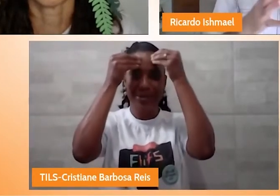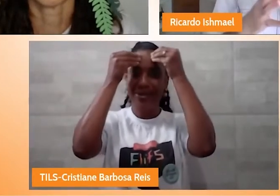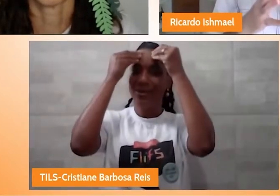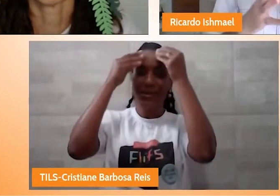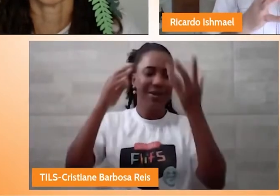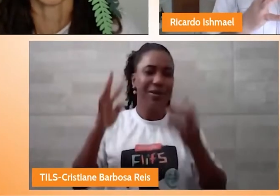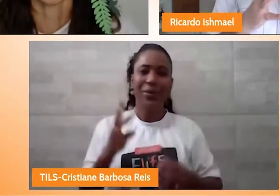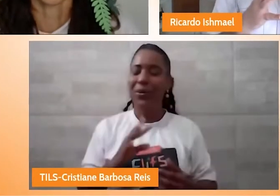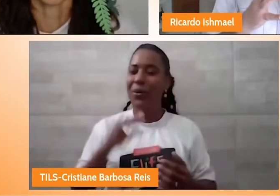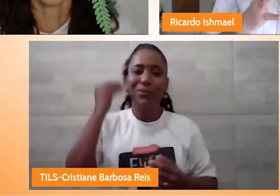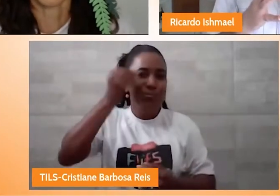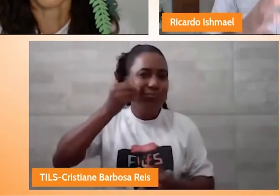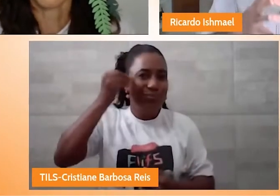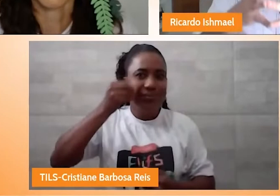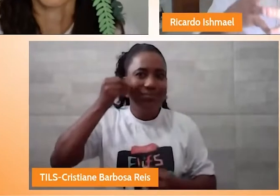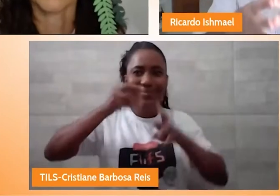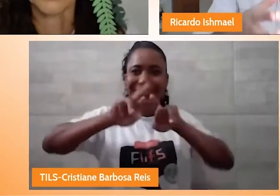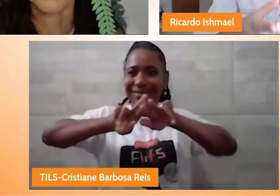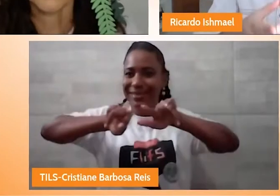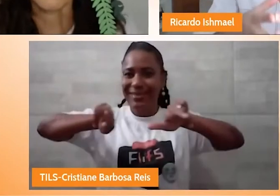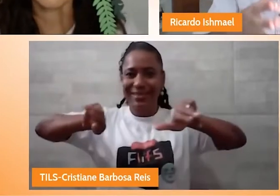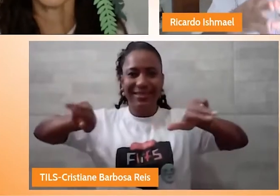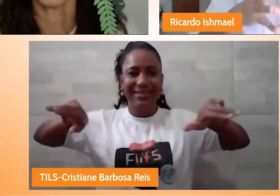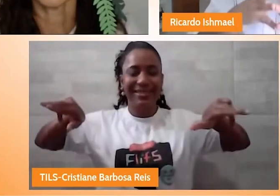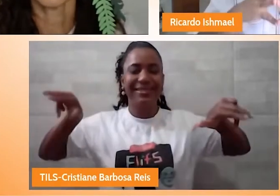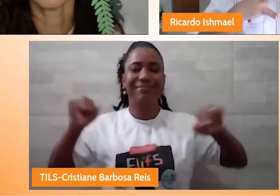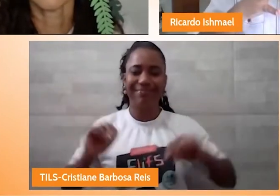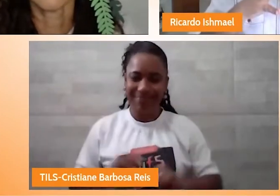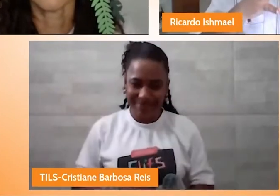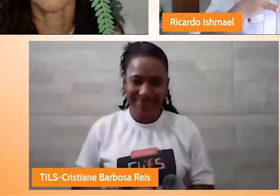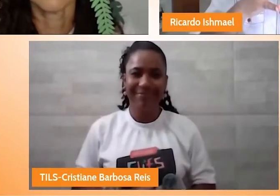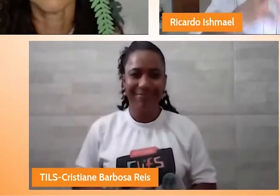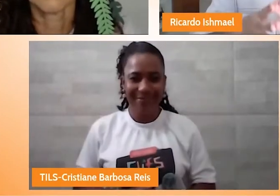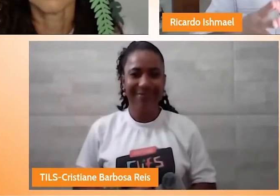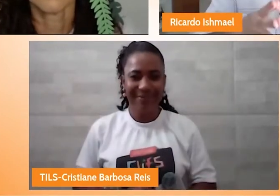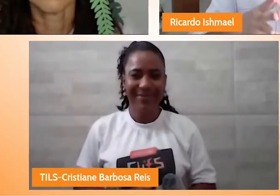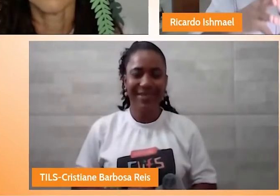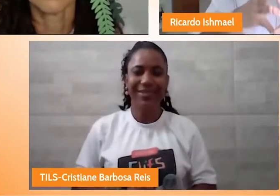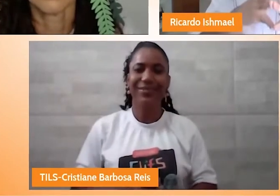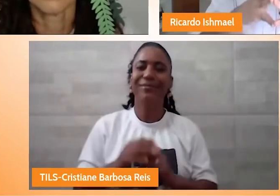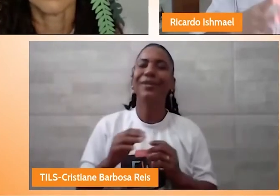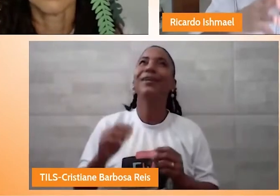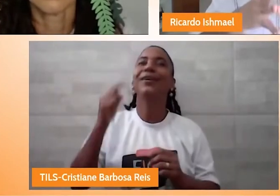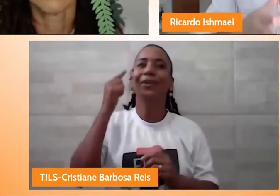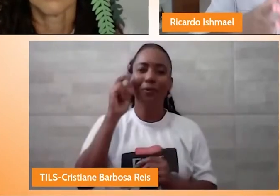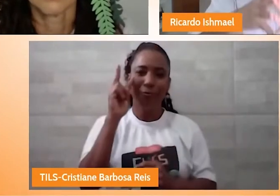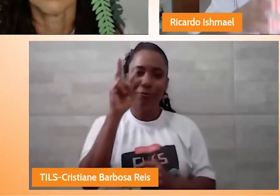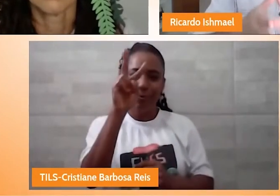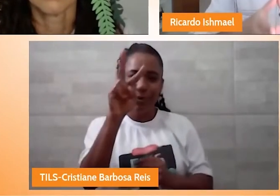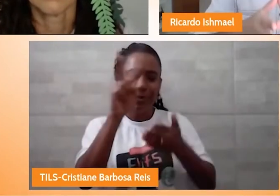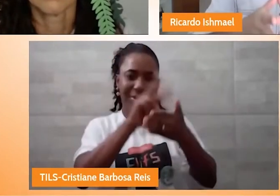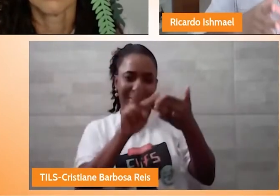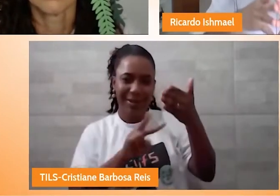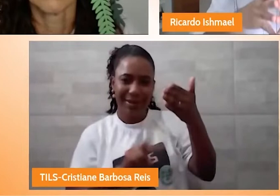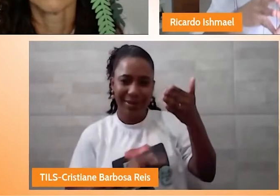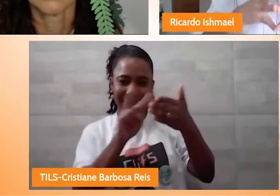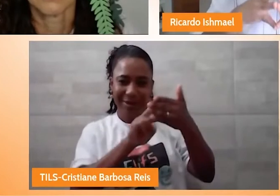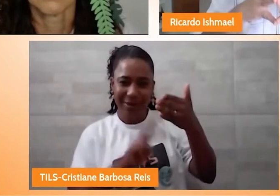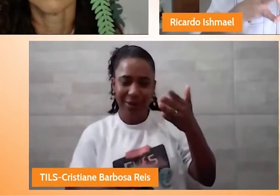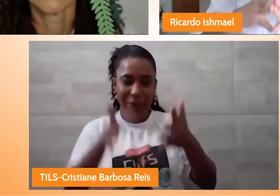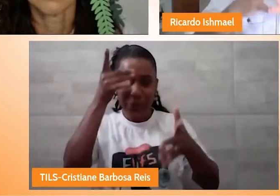mundos. E, a partir desse acessar este mundo, foi que eu entendi que não haveria, para mim, um outro caminho,